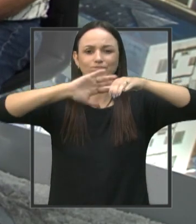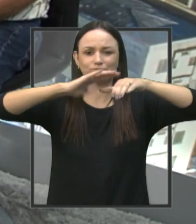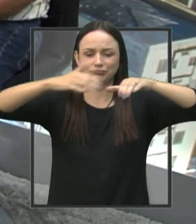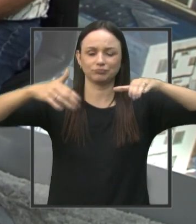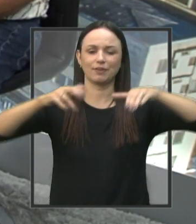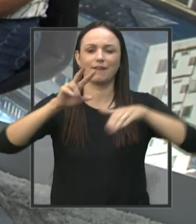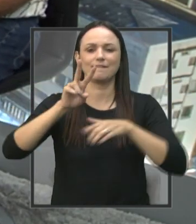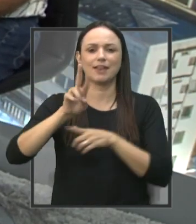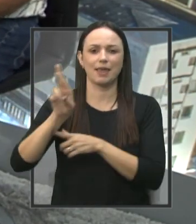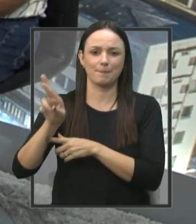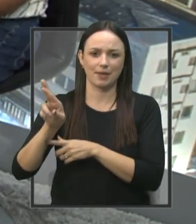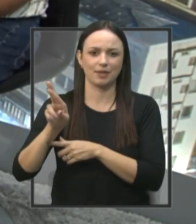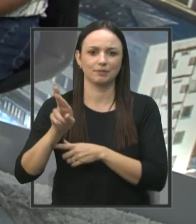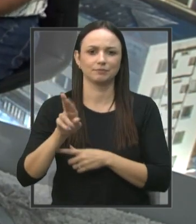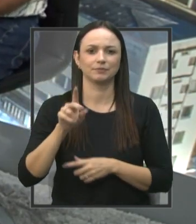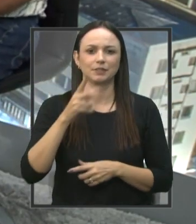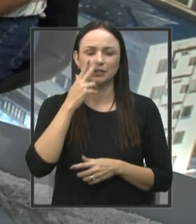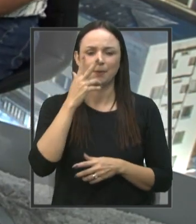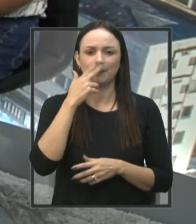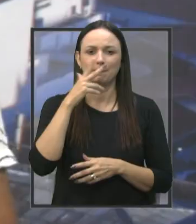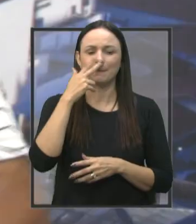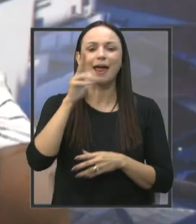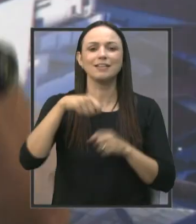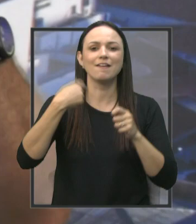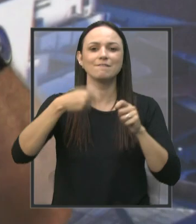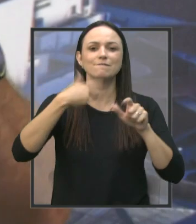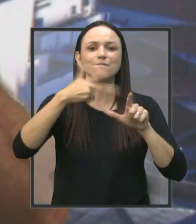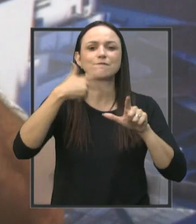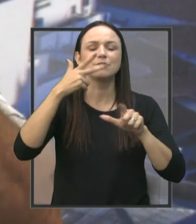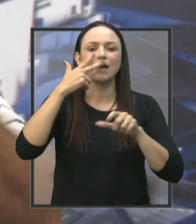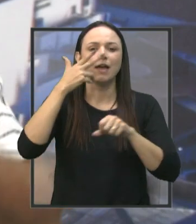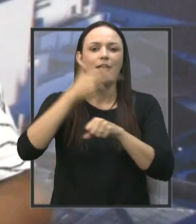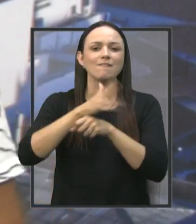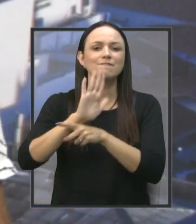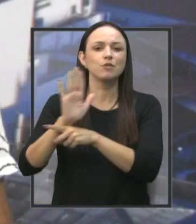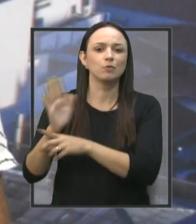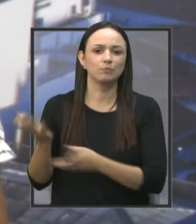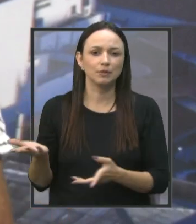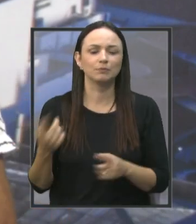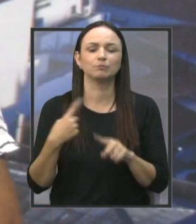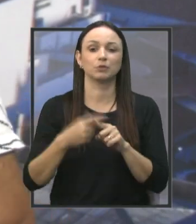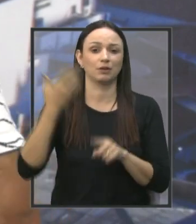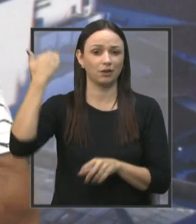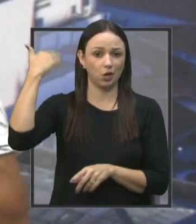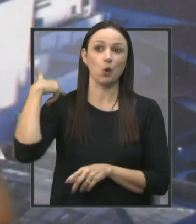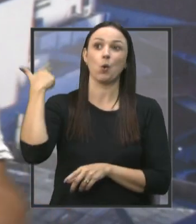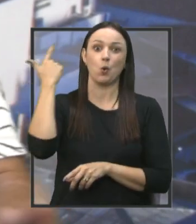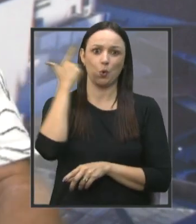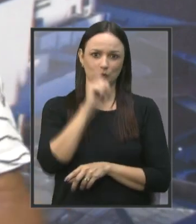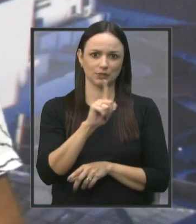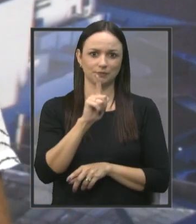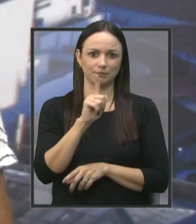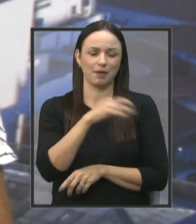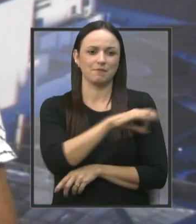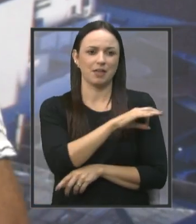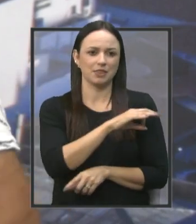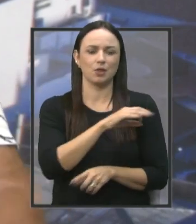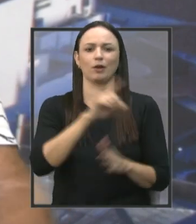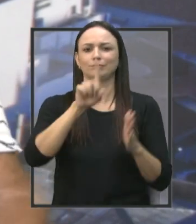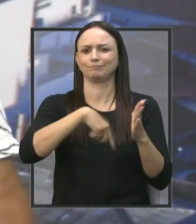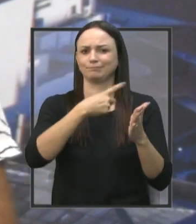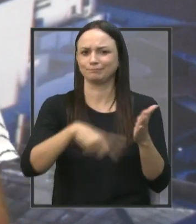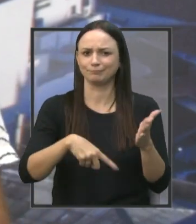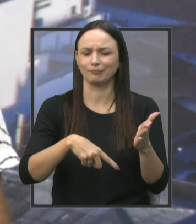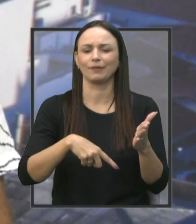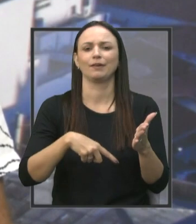veja bem, essa aí parece que já virou filme, né, porque lá atrás eu já tinha conseguido, né, depois o prefeito vetou, né,